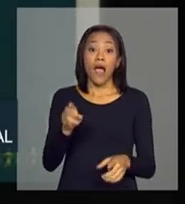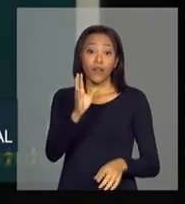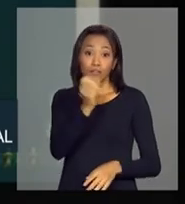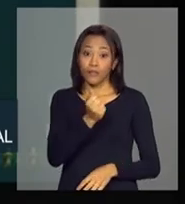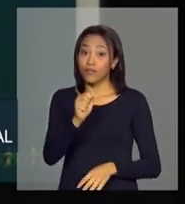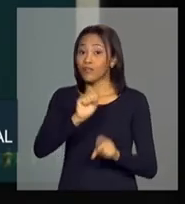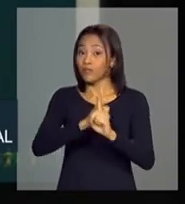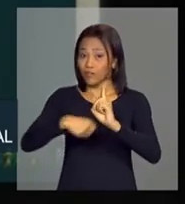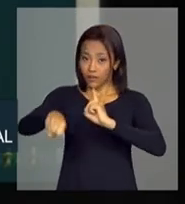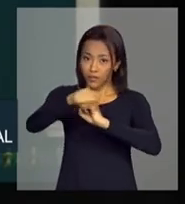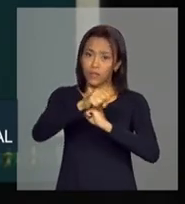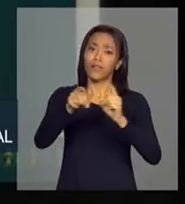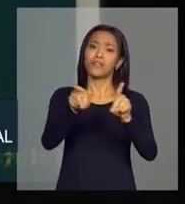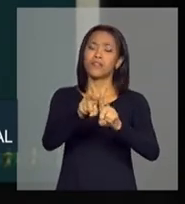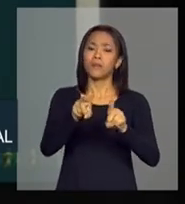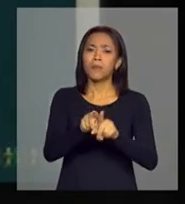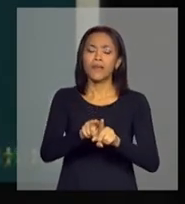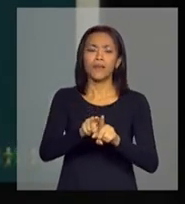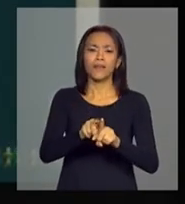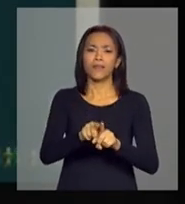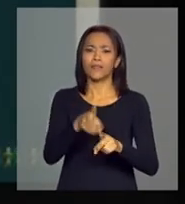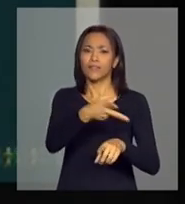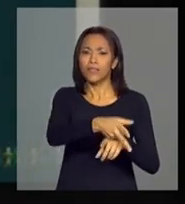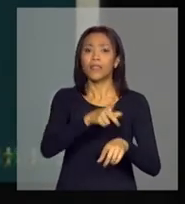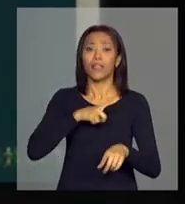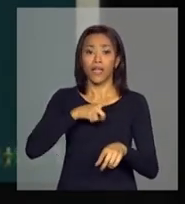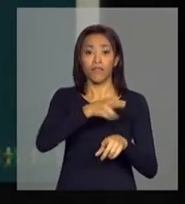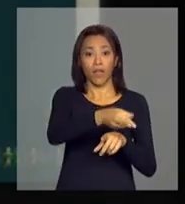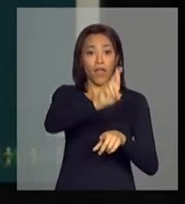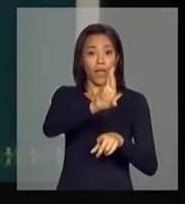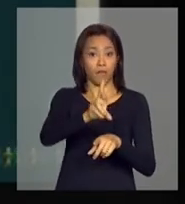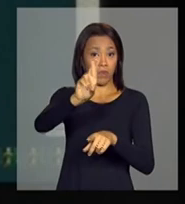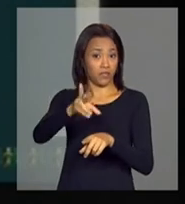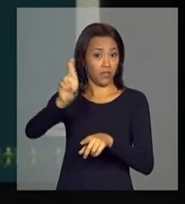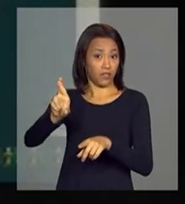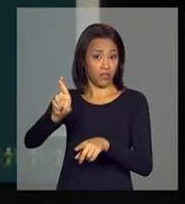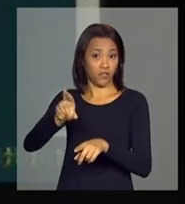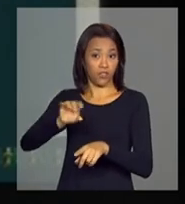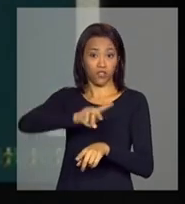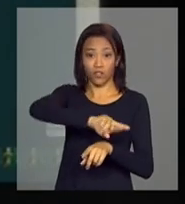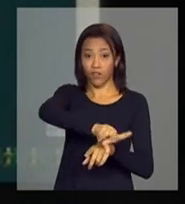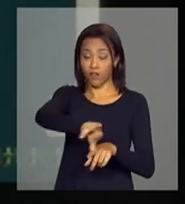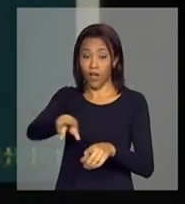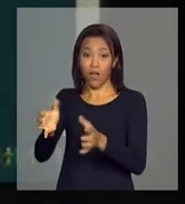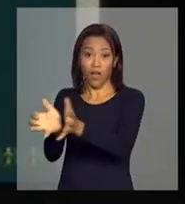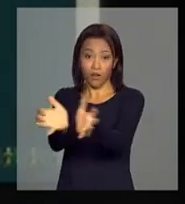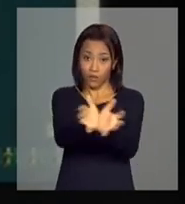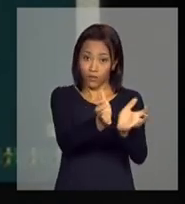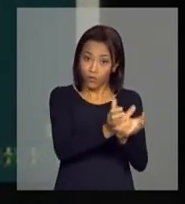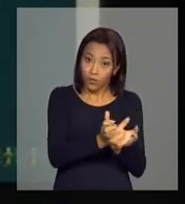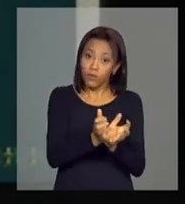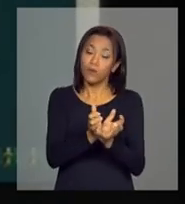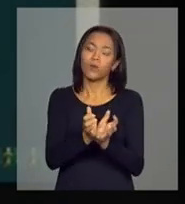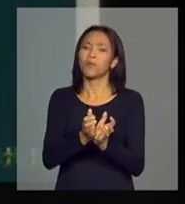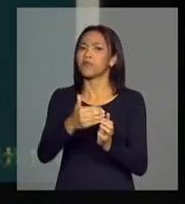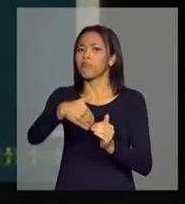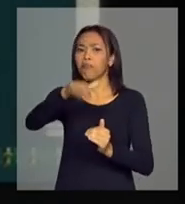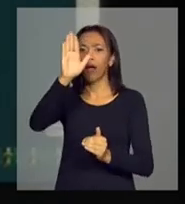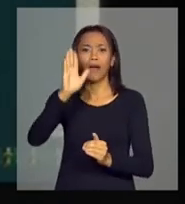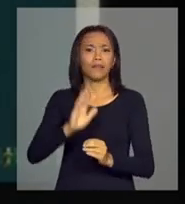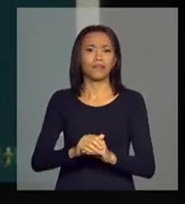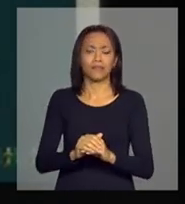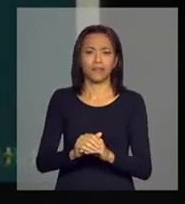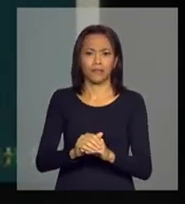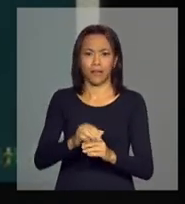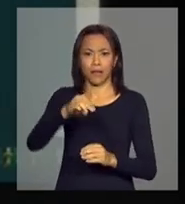representou nas suas várias representações uma participação de mais da metade